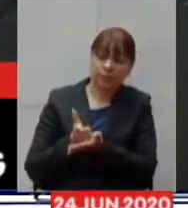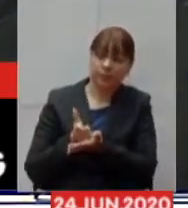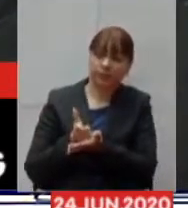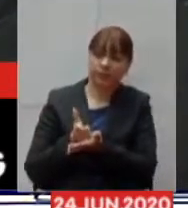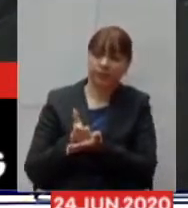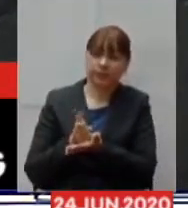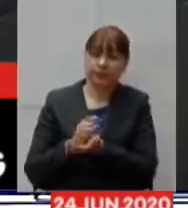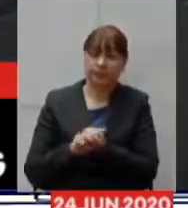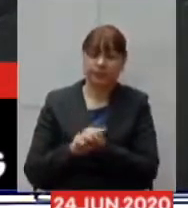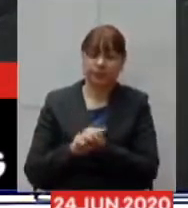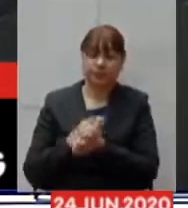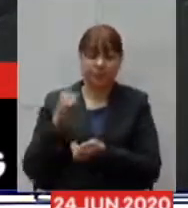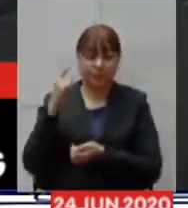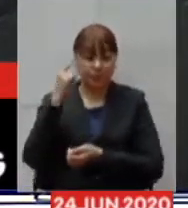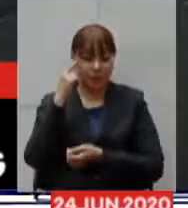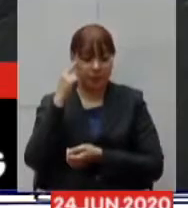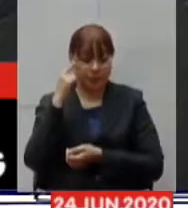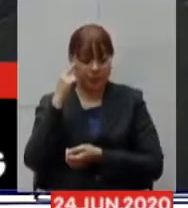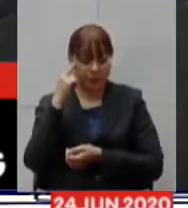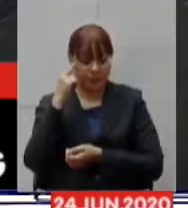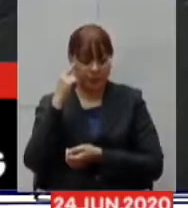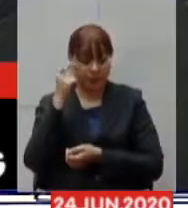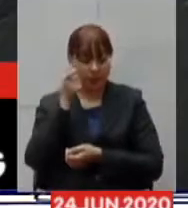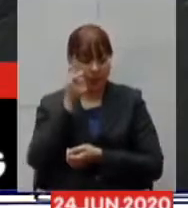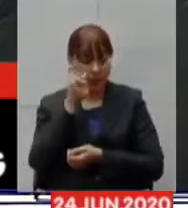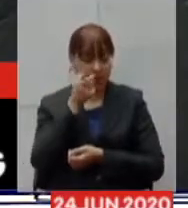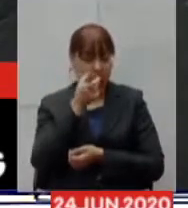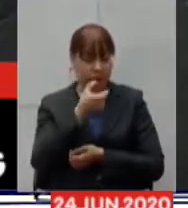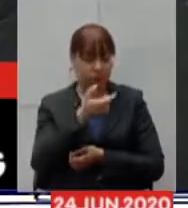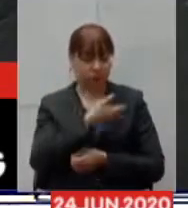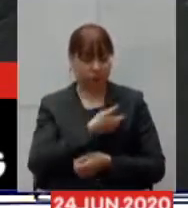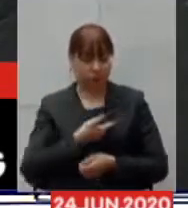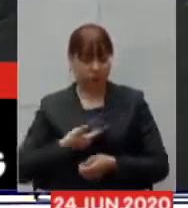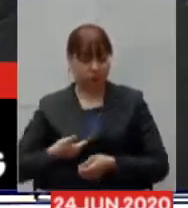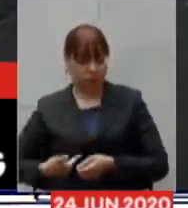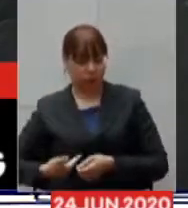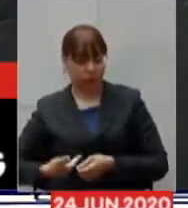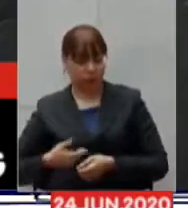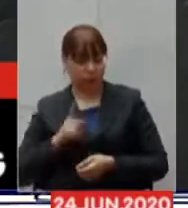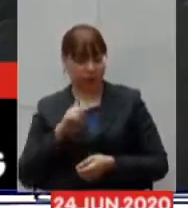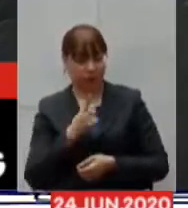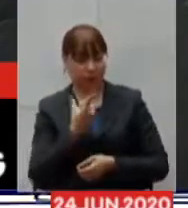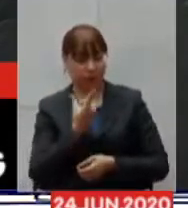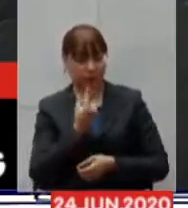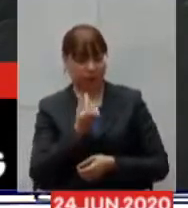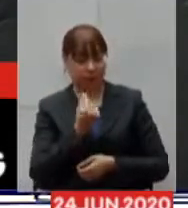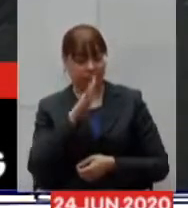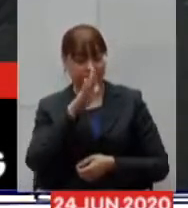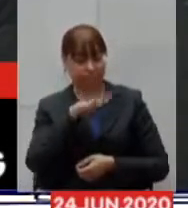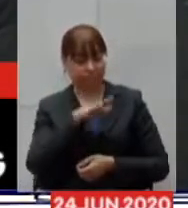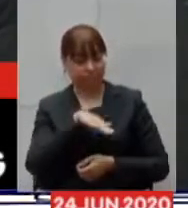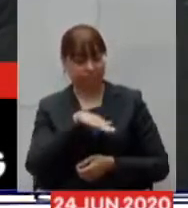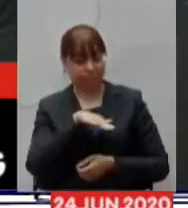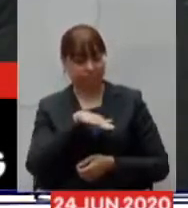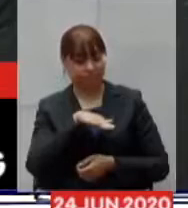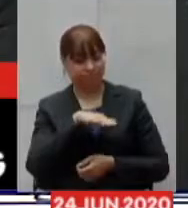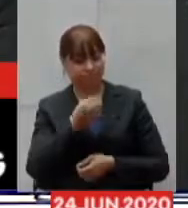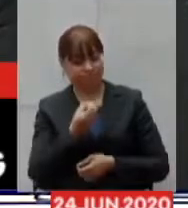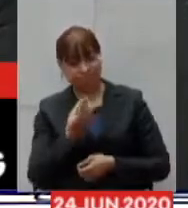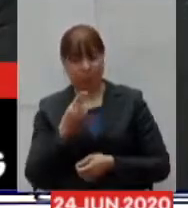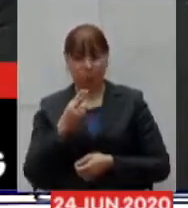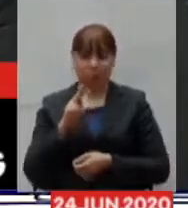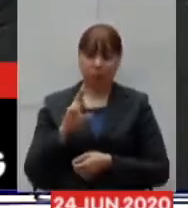olhando o interesse público o menor preço e a urgência